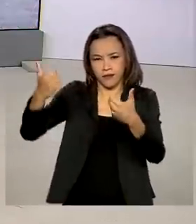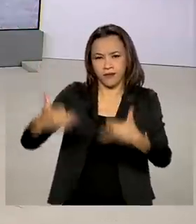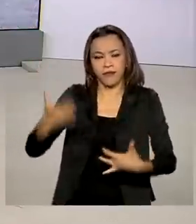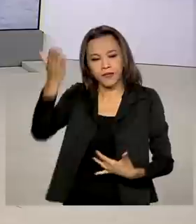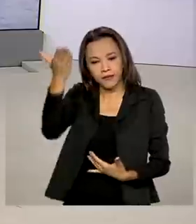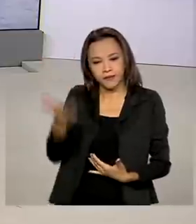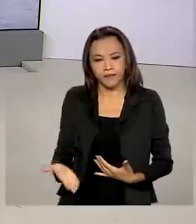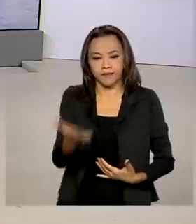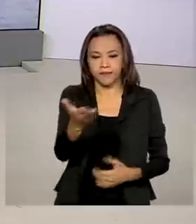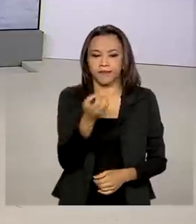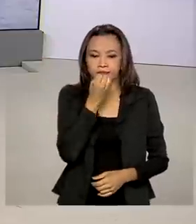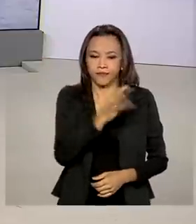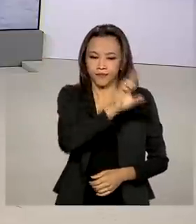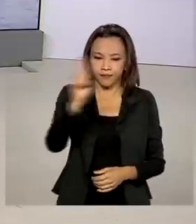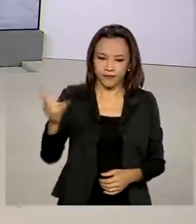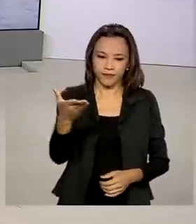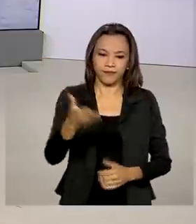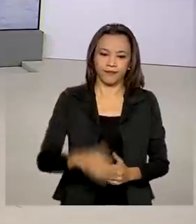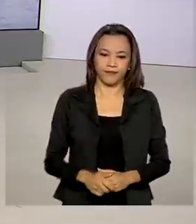Bom dia.